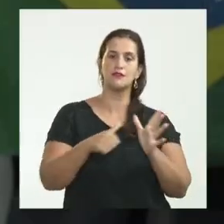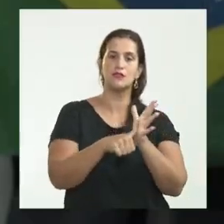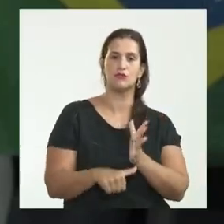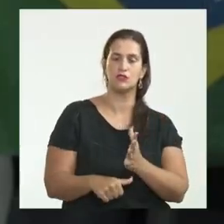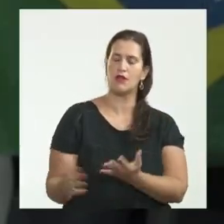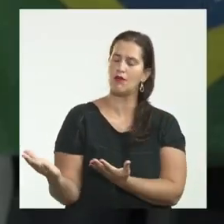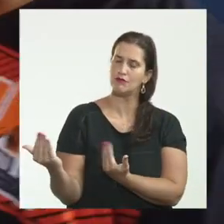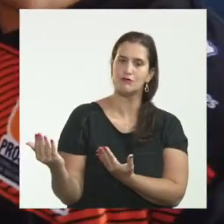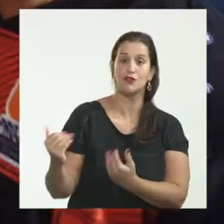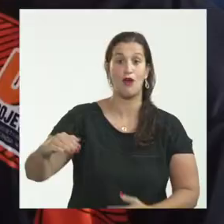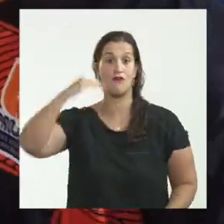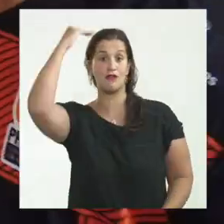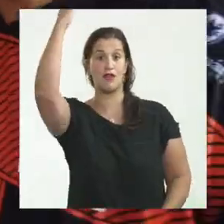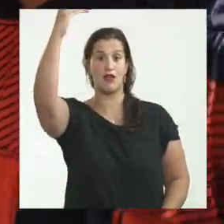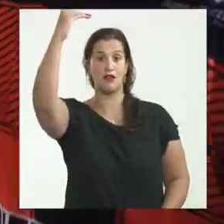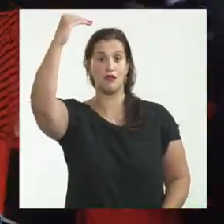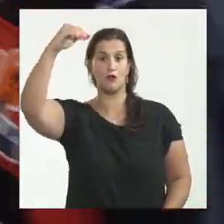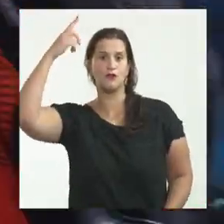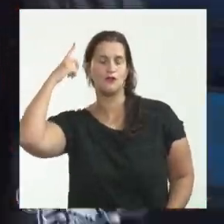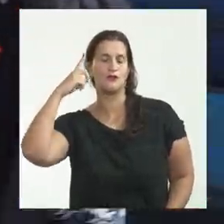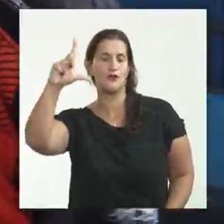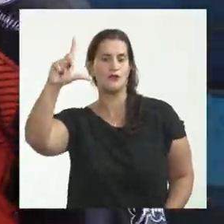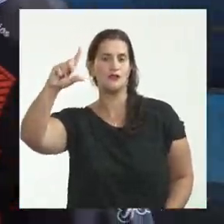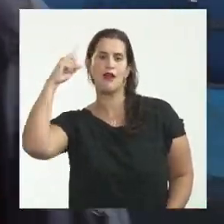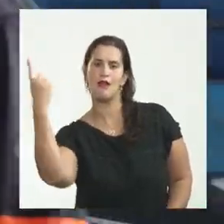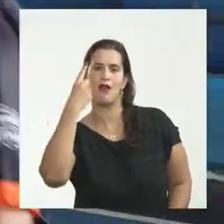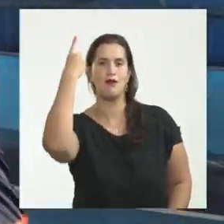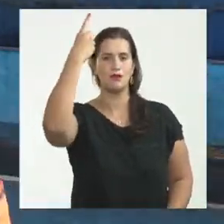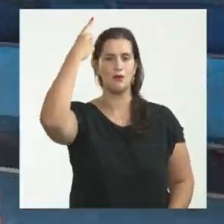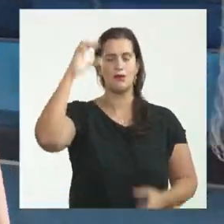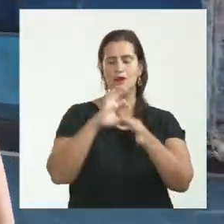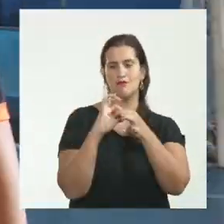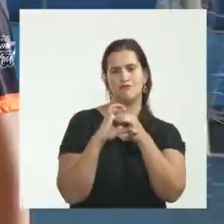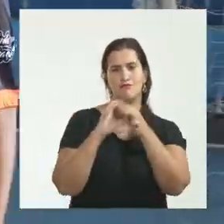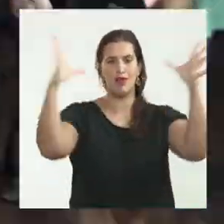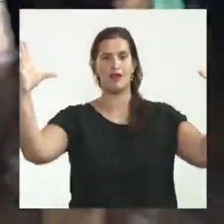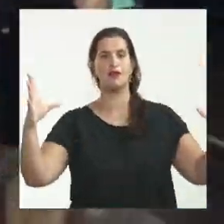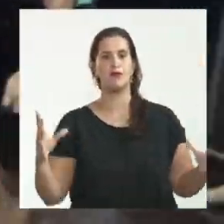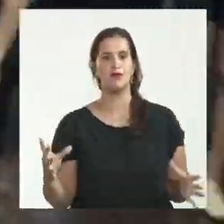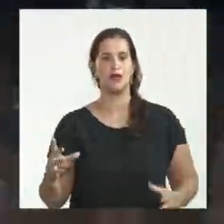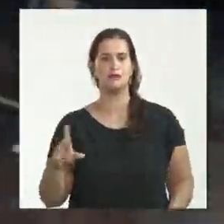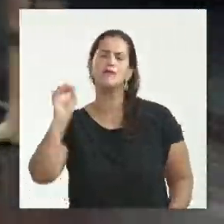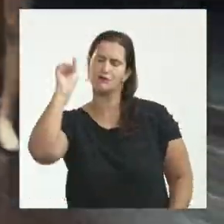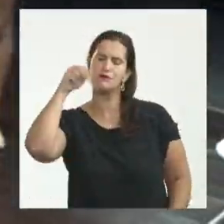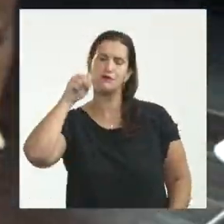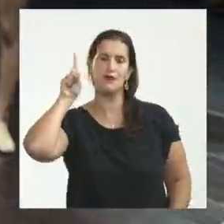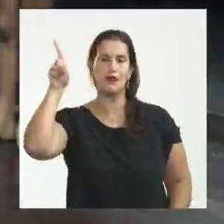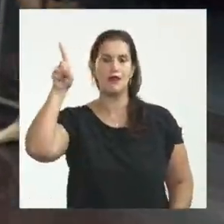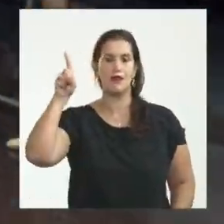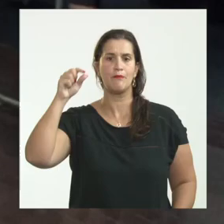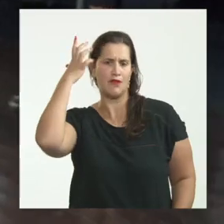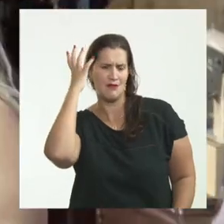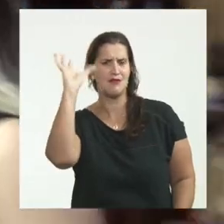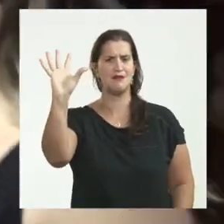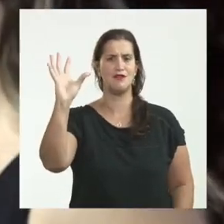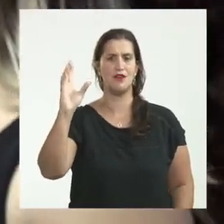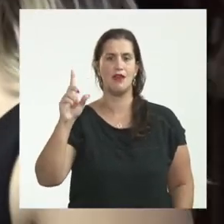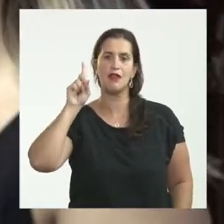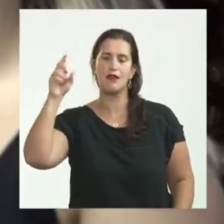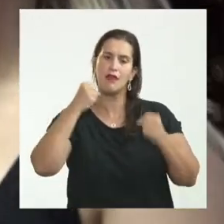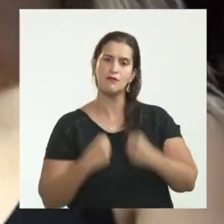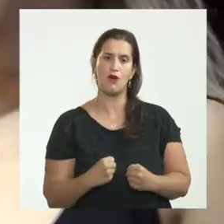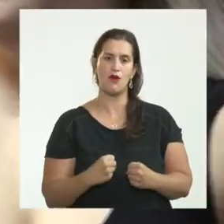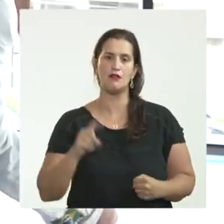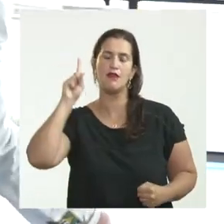pessoas com síndrome de Down, jovens, adultos, que conquistaram autonomia, independência e sim, eles decidem, eles